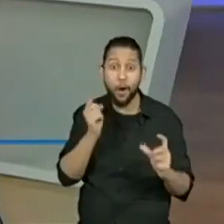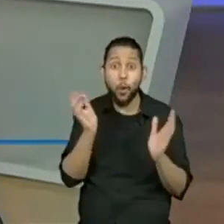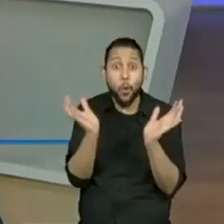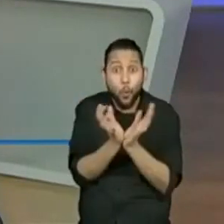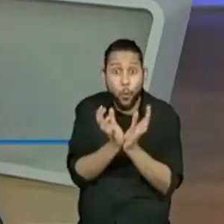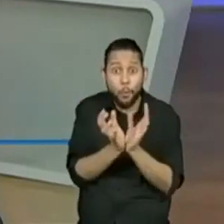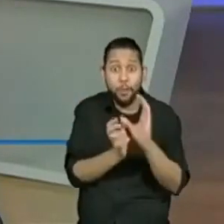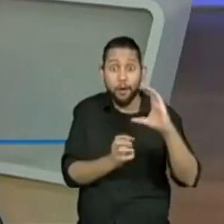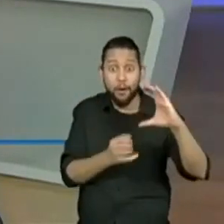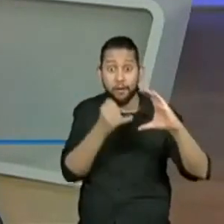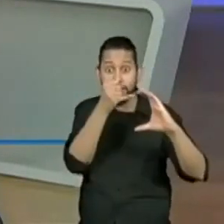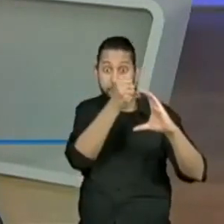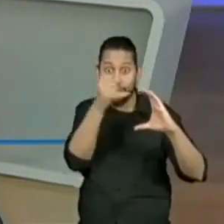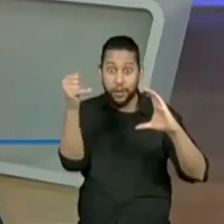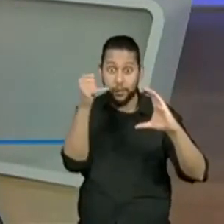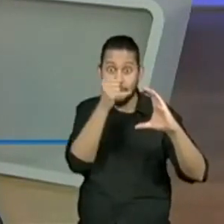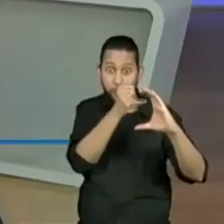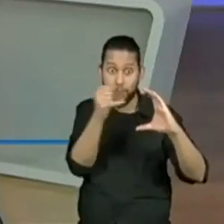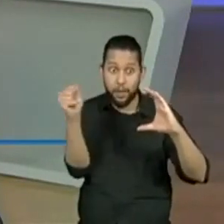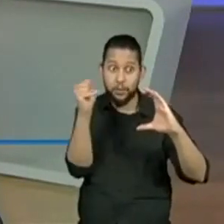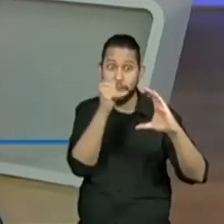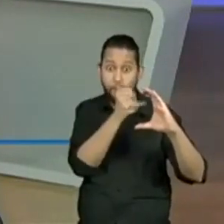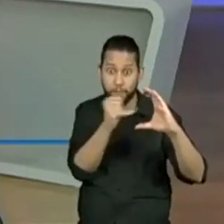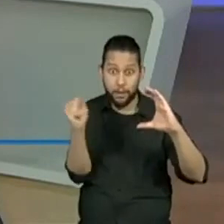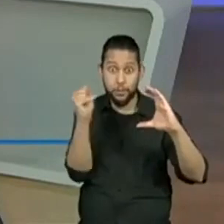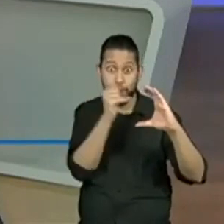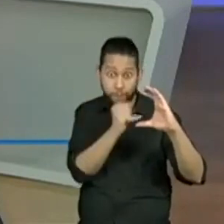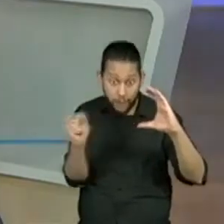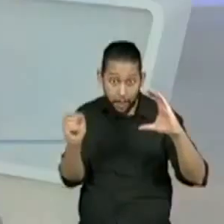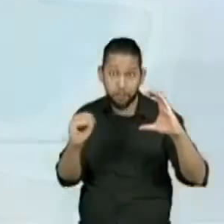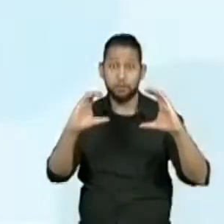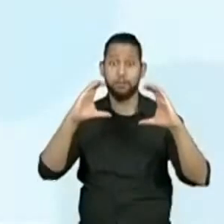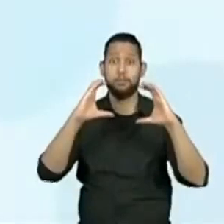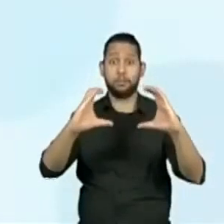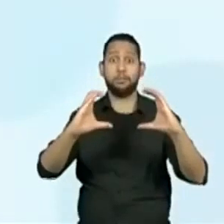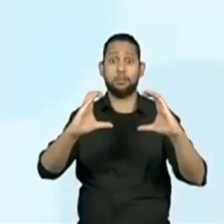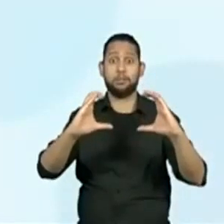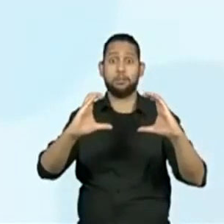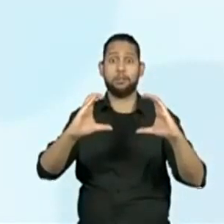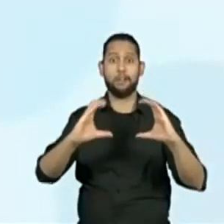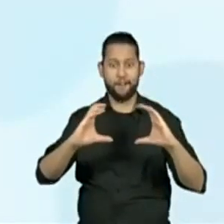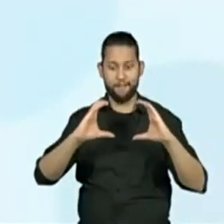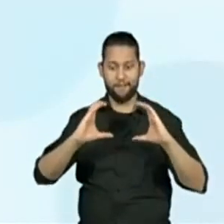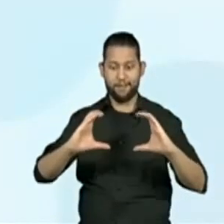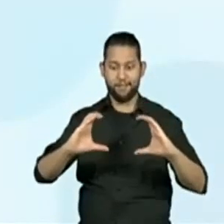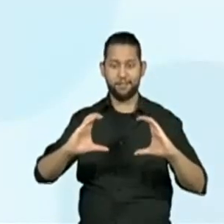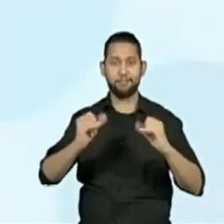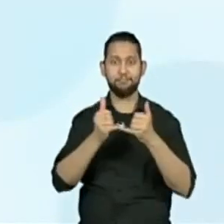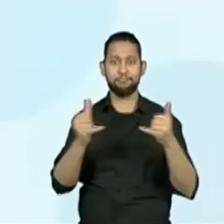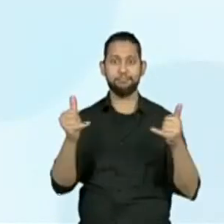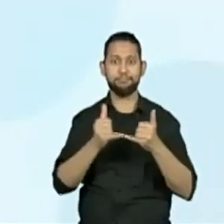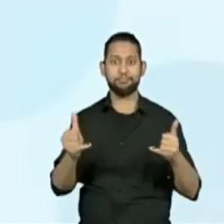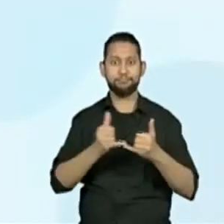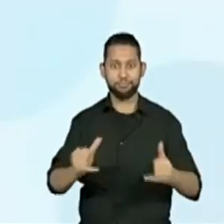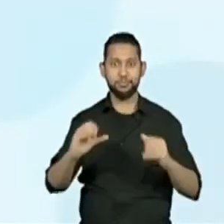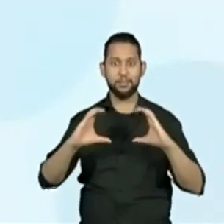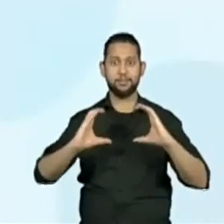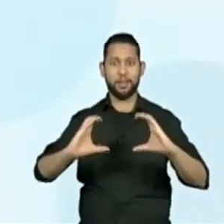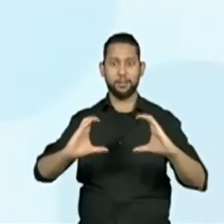versos. Eu tenho essa primeira parte e nós temos também